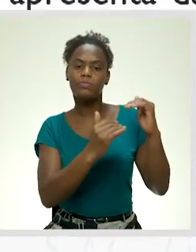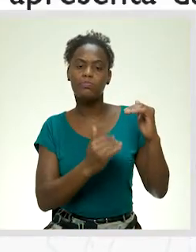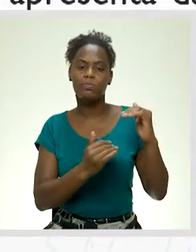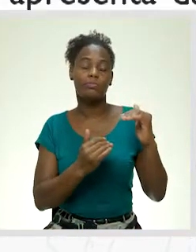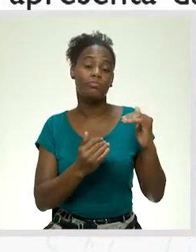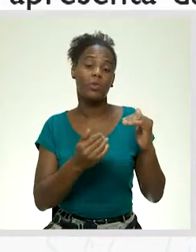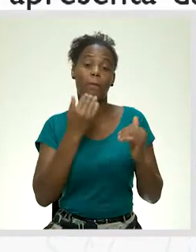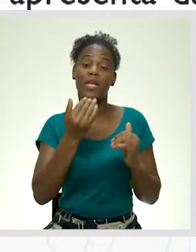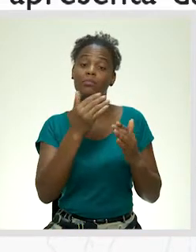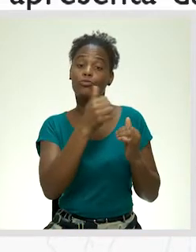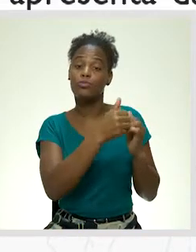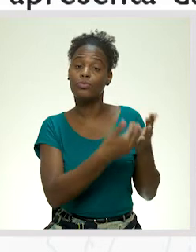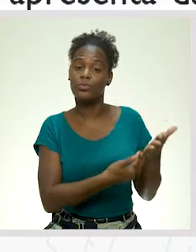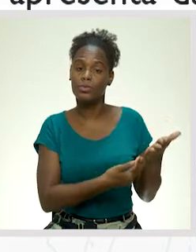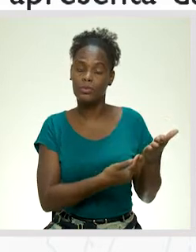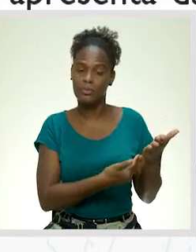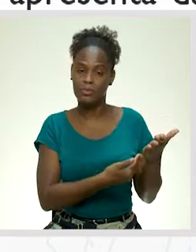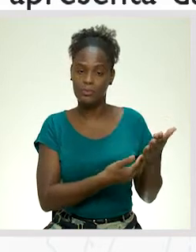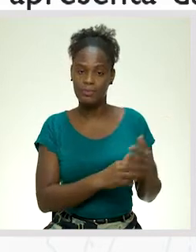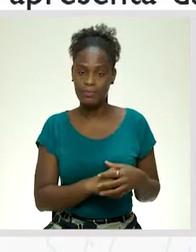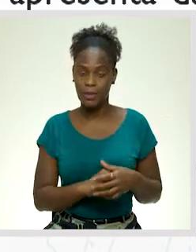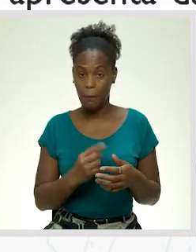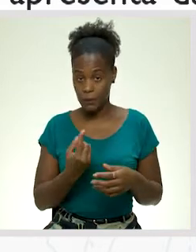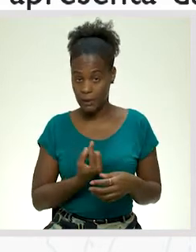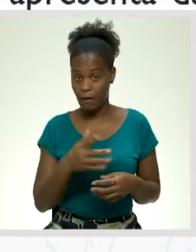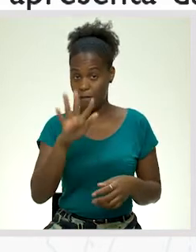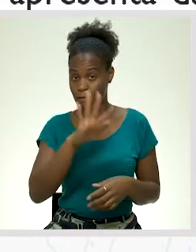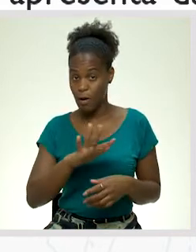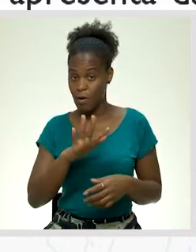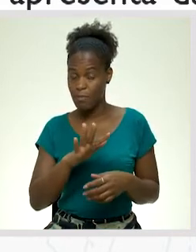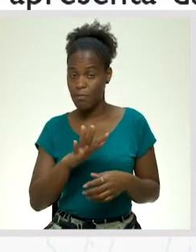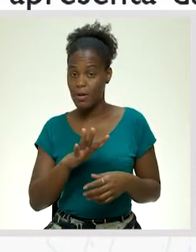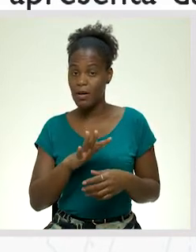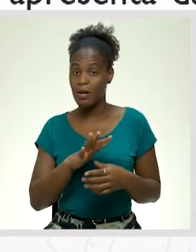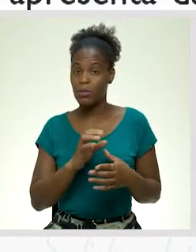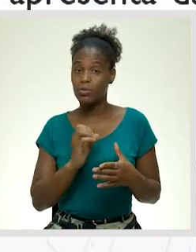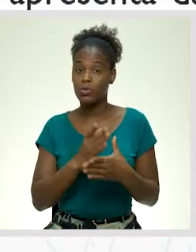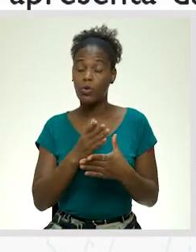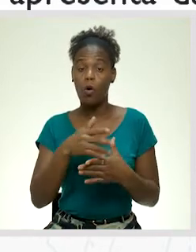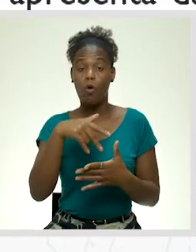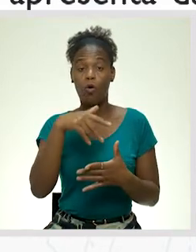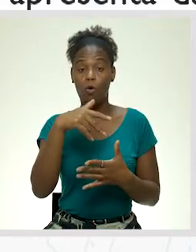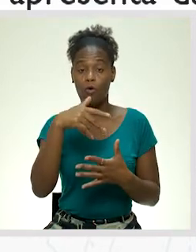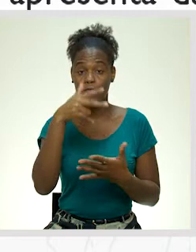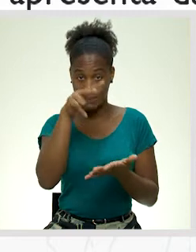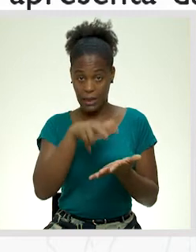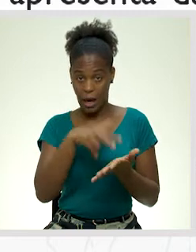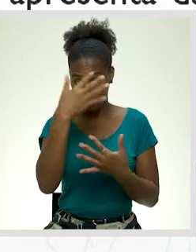requerimento? Por se tratar de uma forma de correspondência oficial, os requerimentos devem,